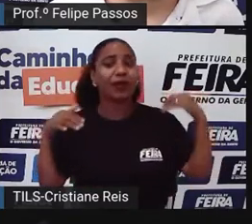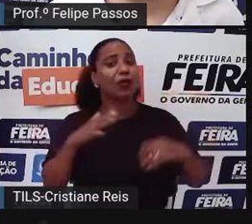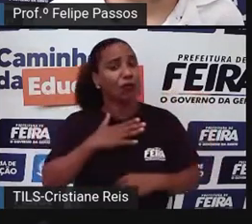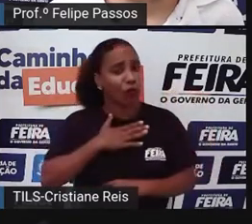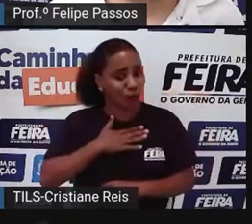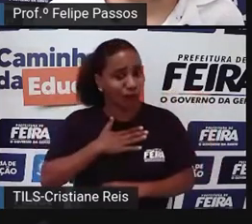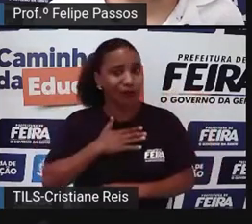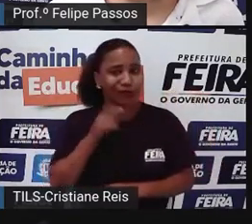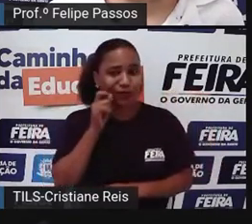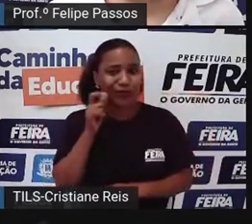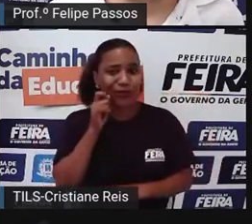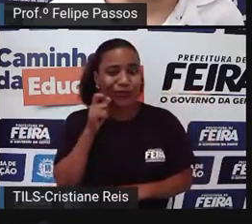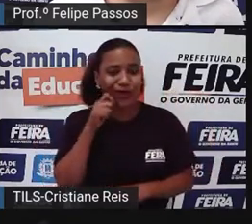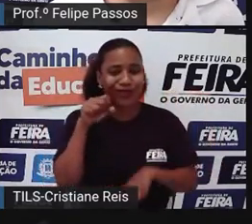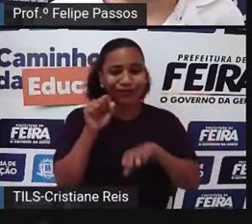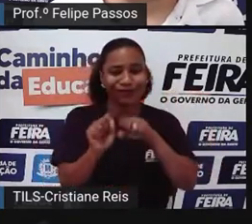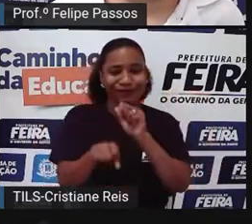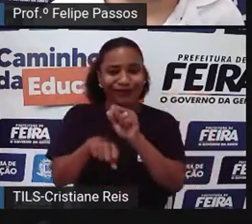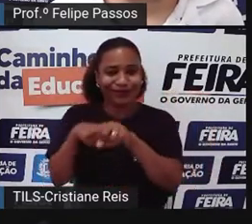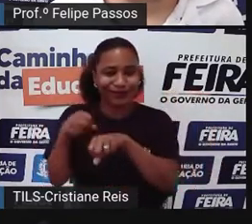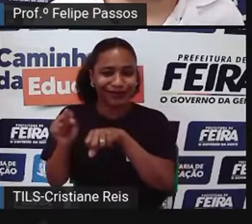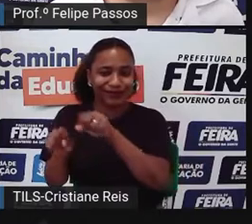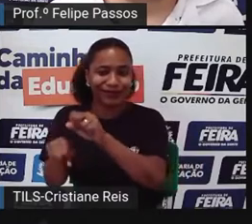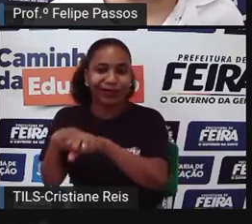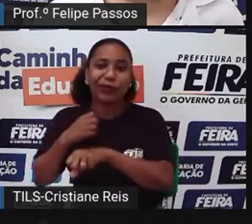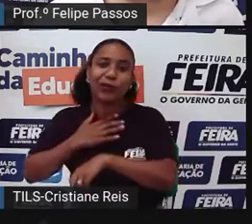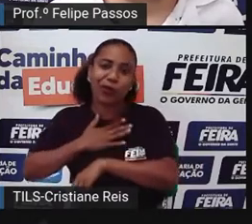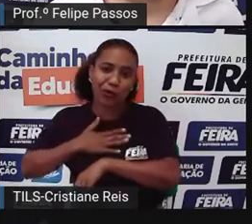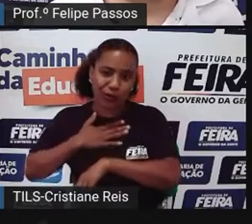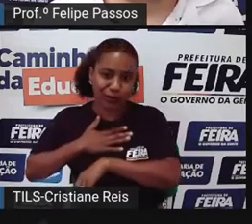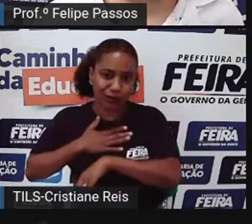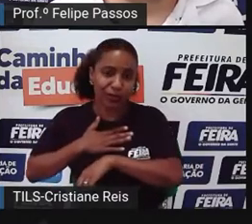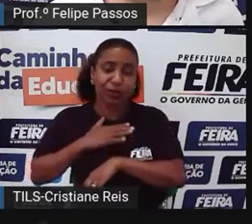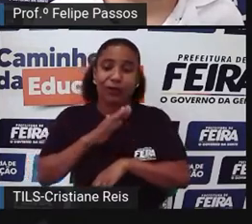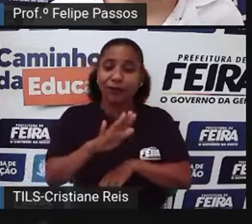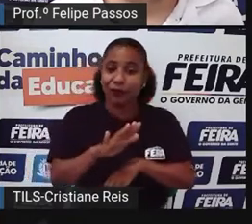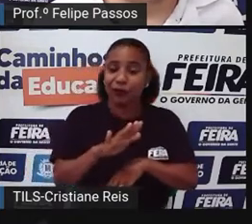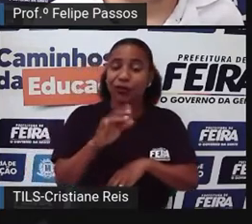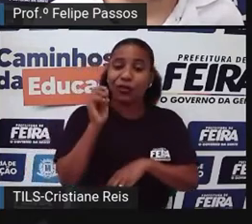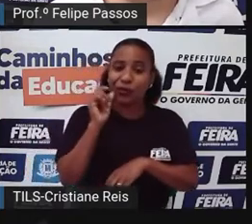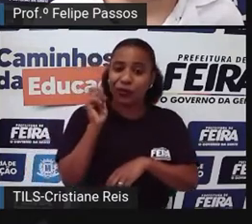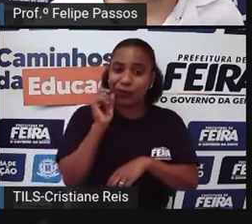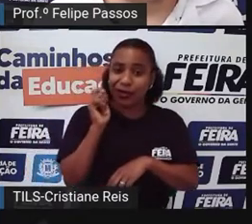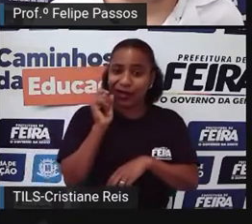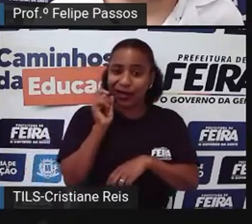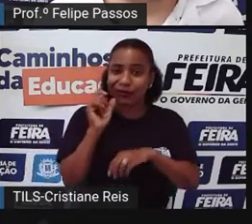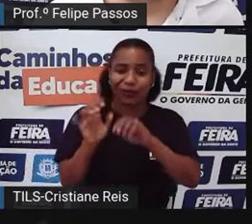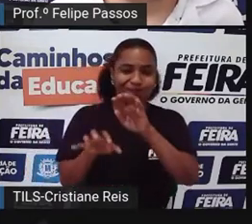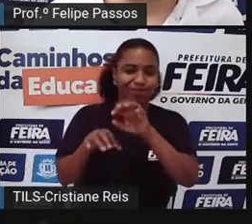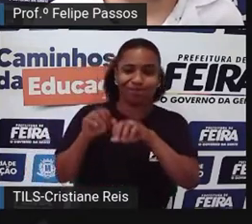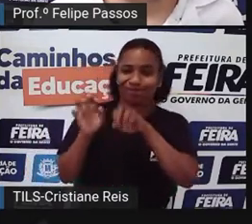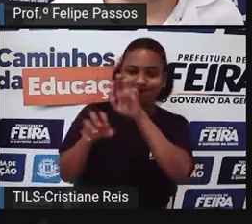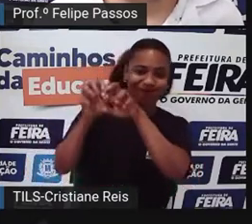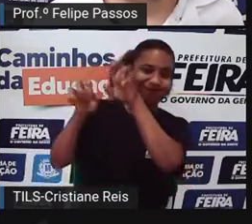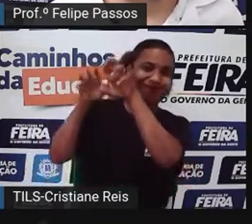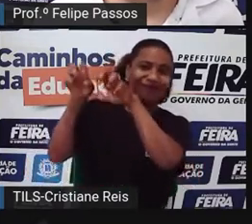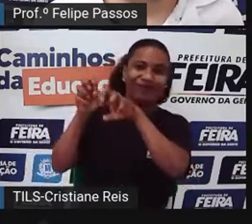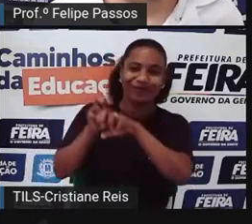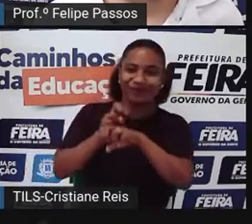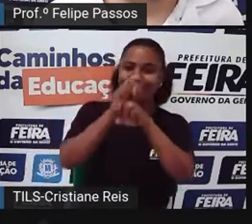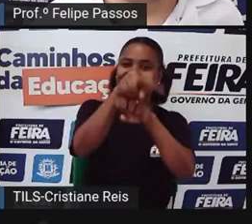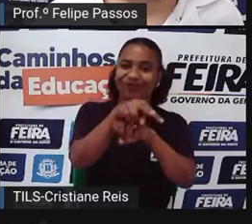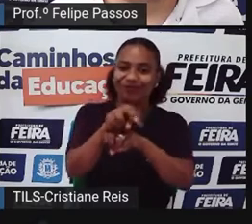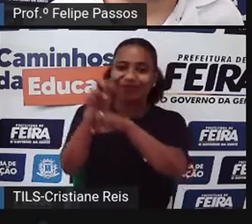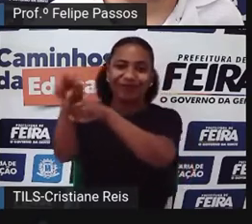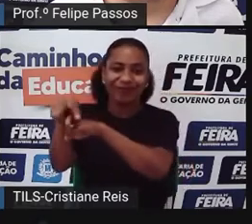cachorro O gato assim Ele Como ele Ele tem mais habilidades Para subir Né Em portões